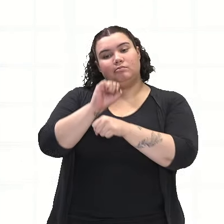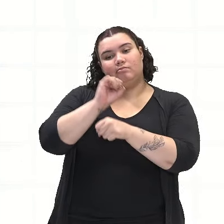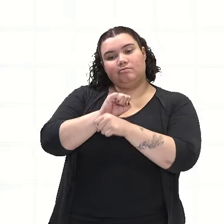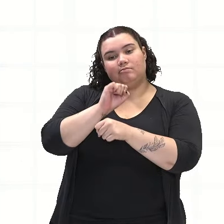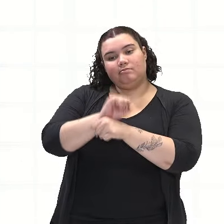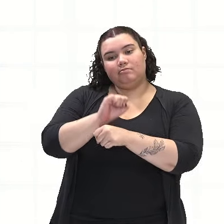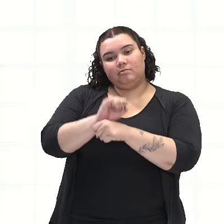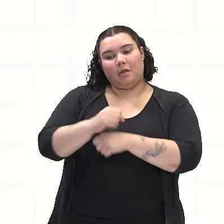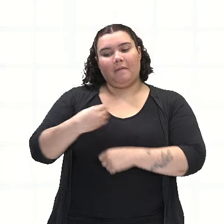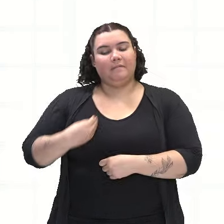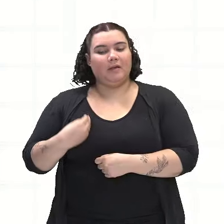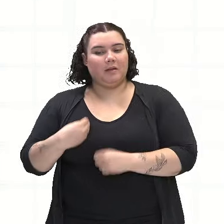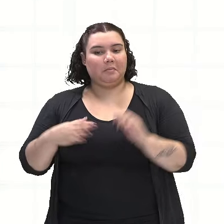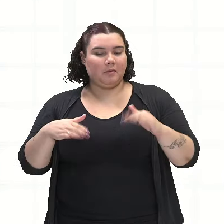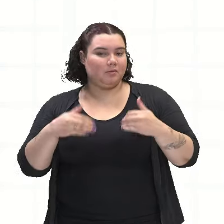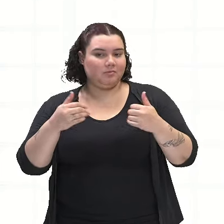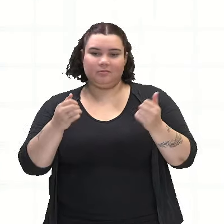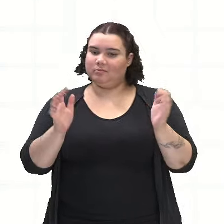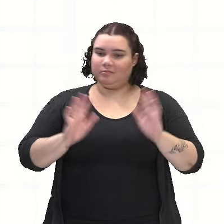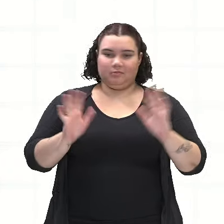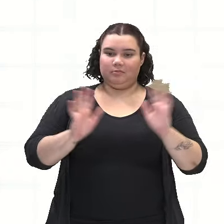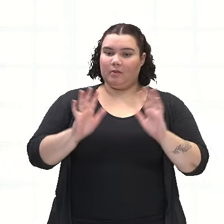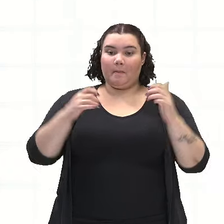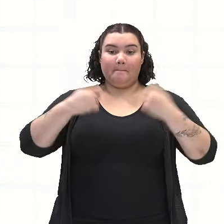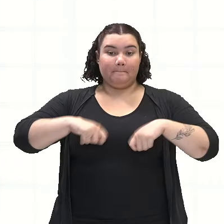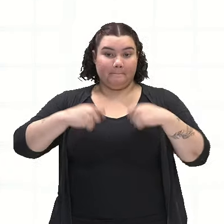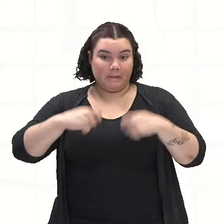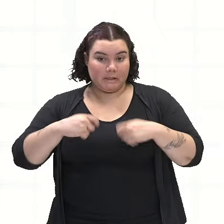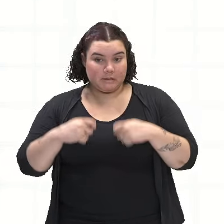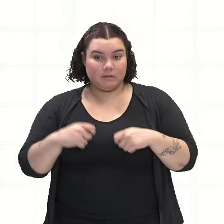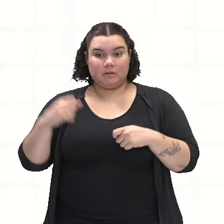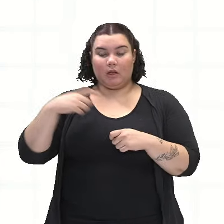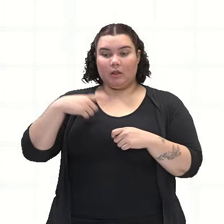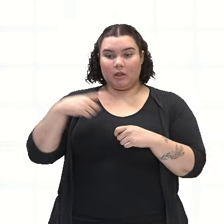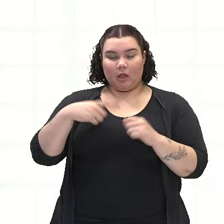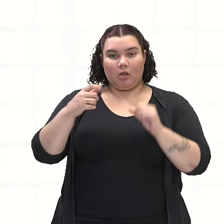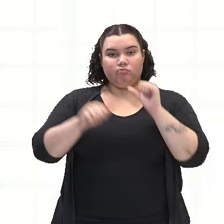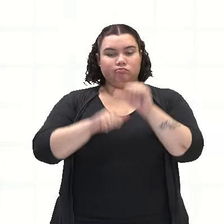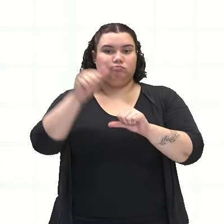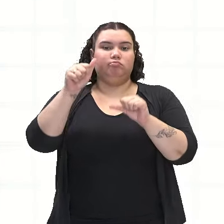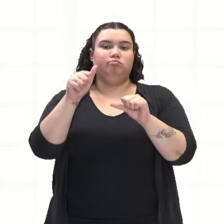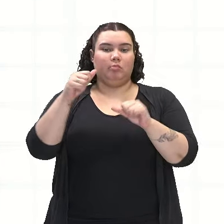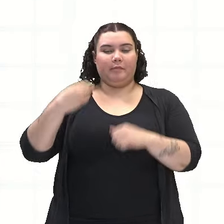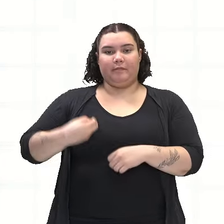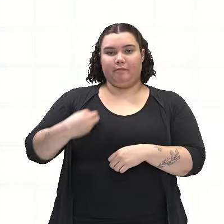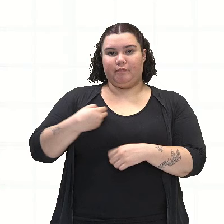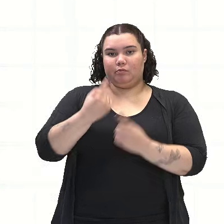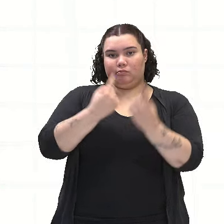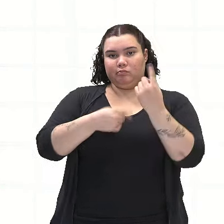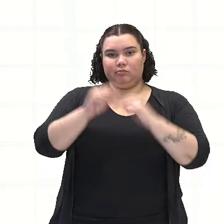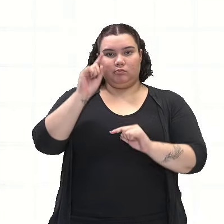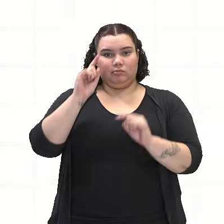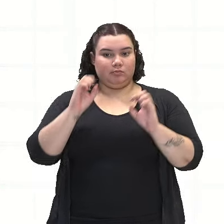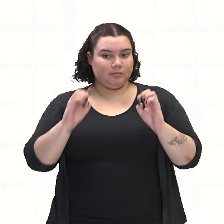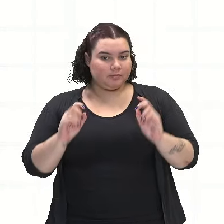pela vida. Ele precisa dar significados na sua vida, certinho? vamos